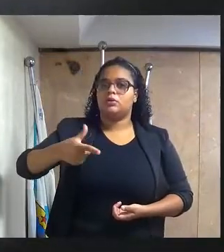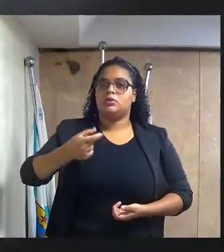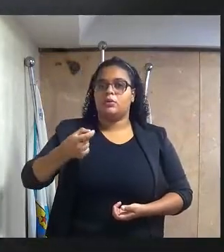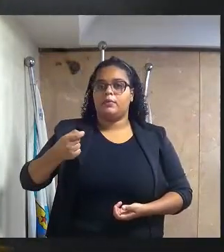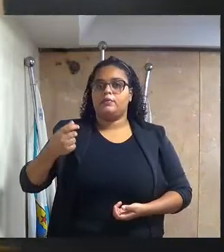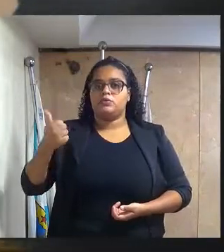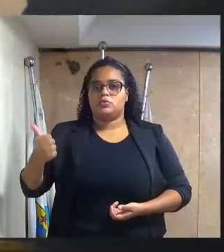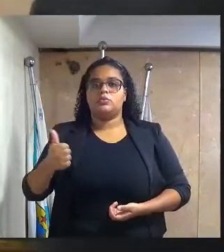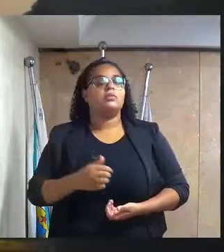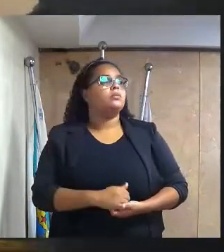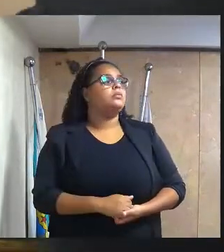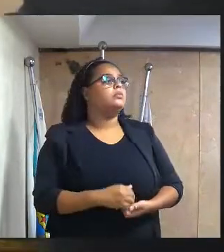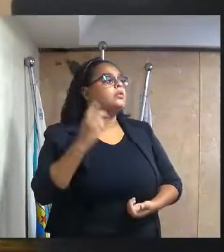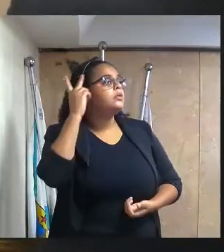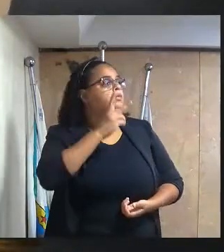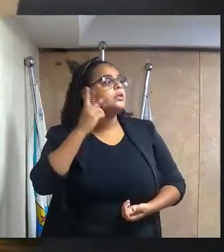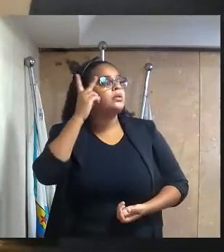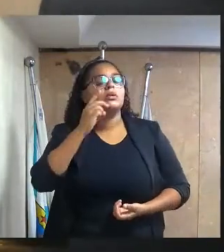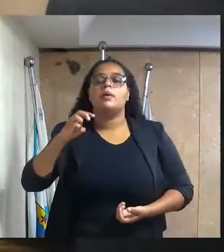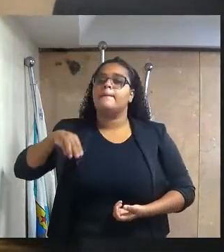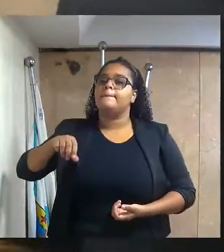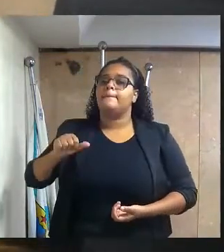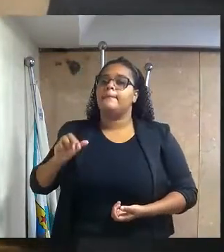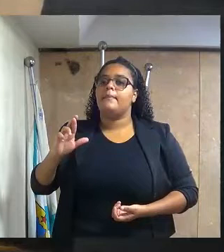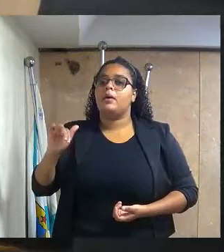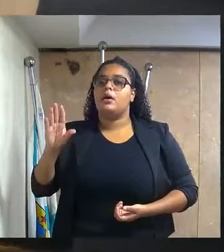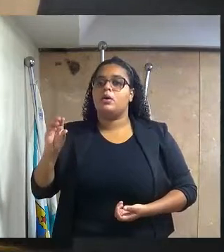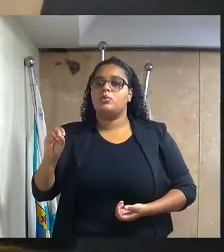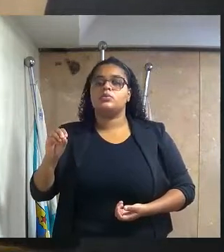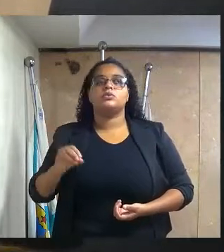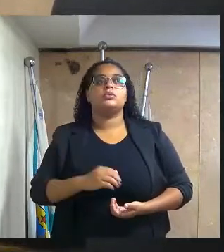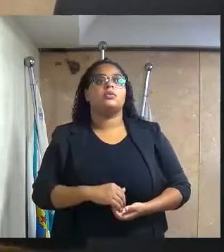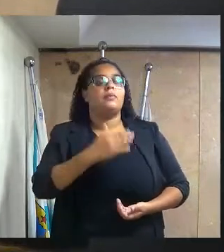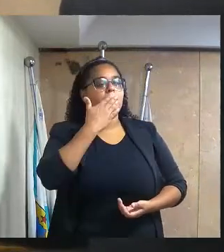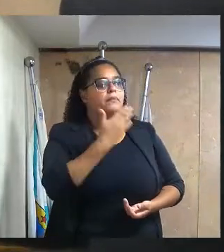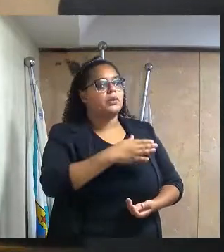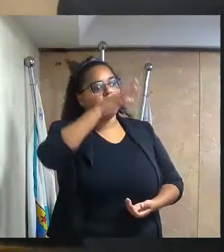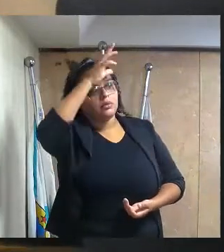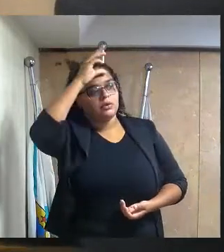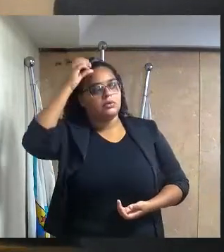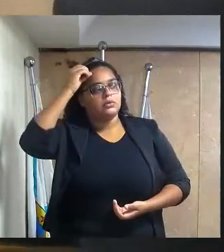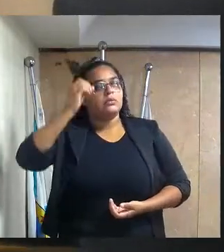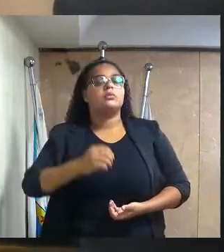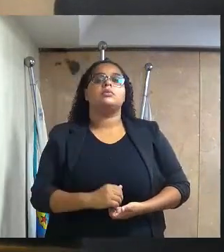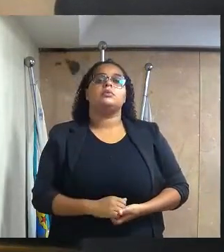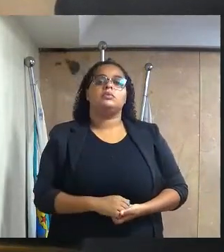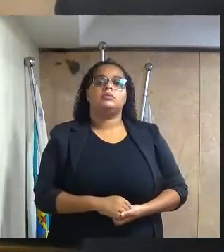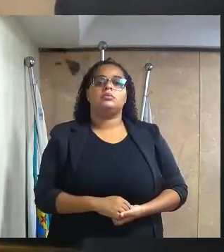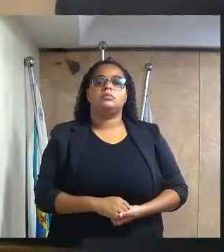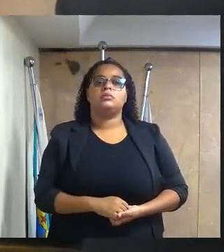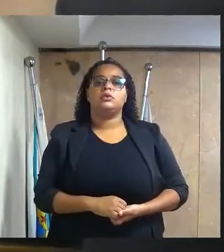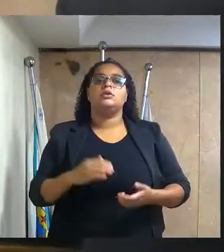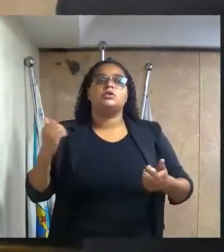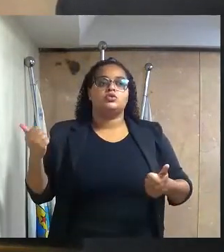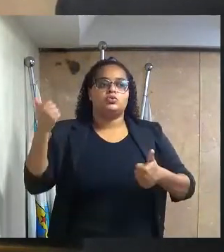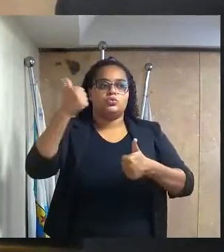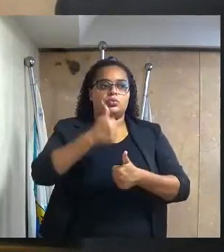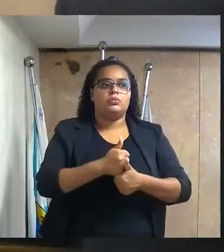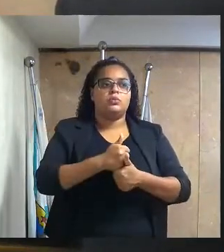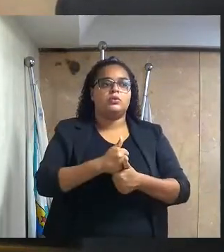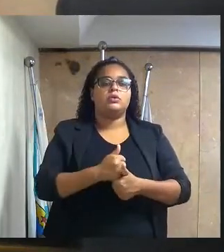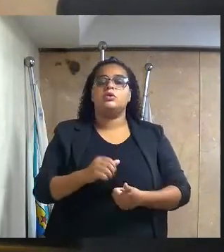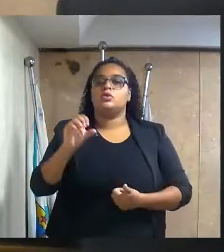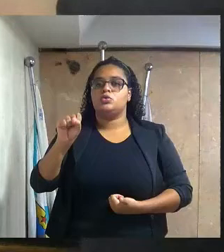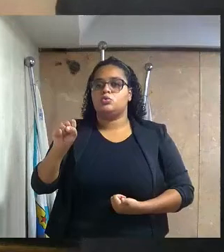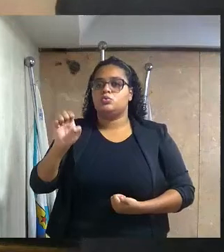do excelentíssimo senhor vereador Marcos Fernandes de Araújo, solicitando ao excelentíssimo senhor prefeito, substituir as atuais lâmpadas